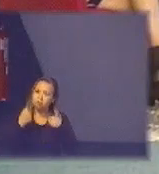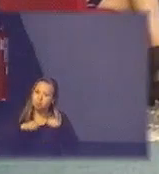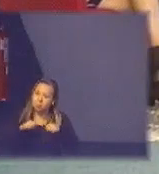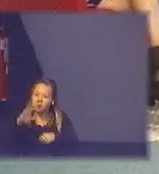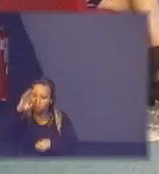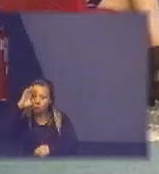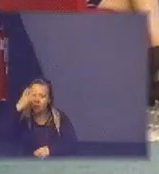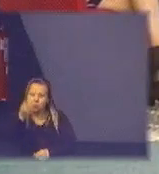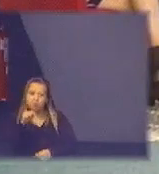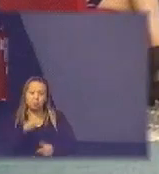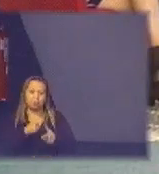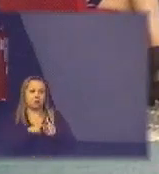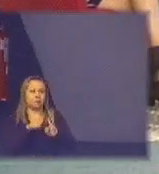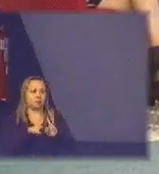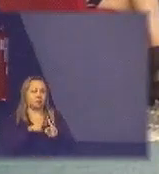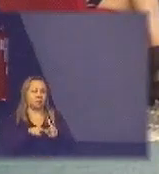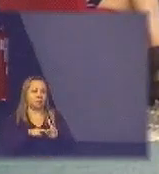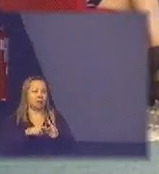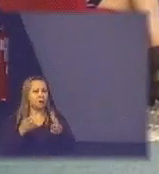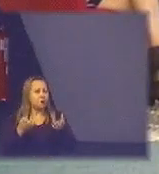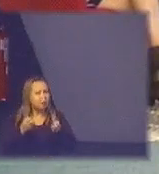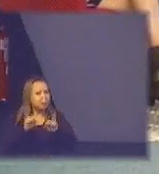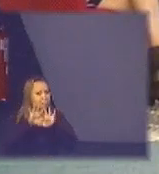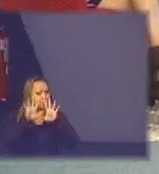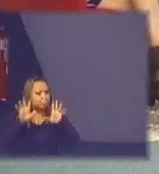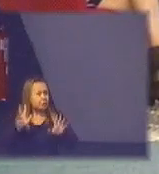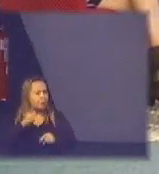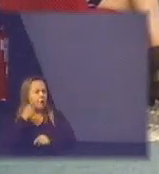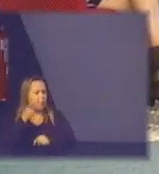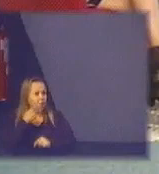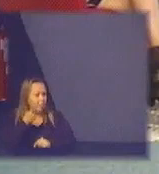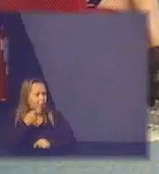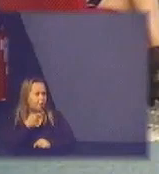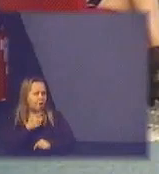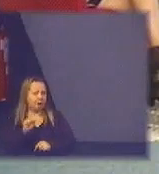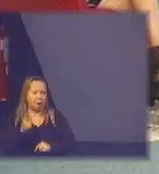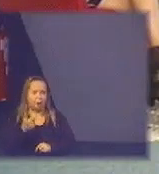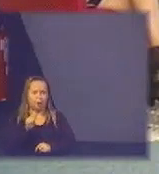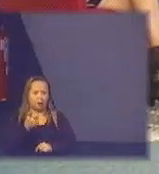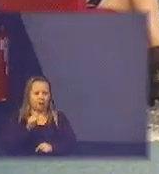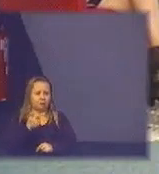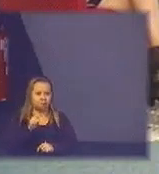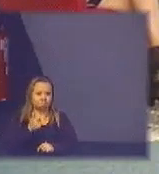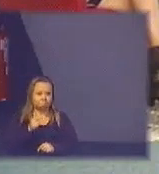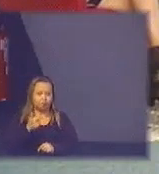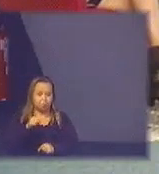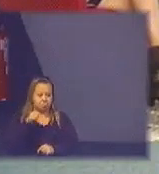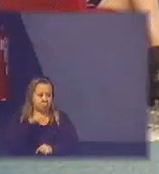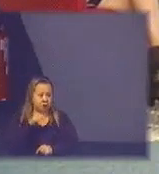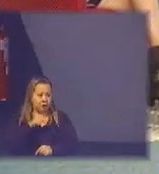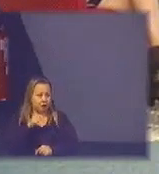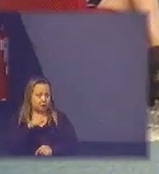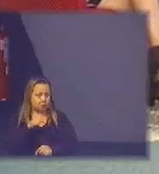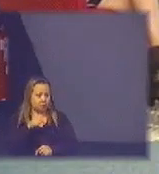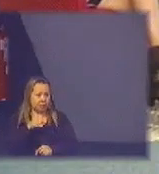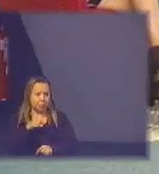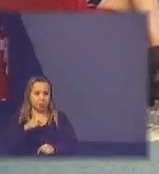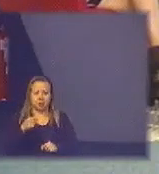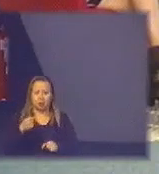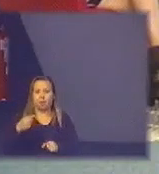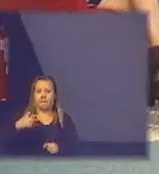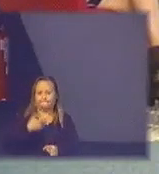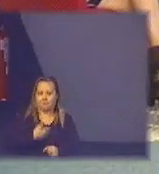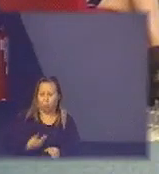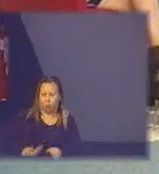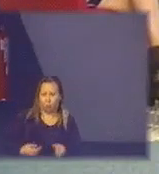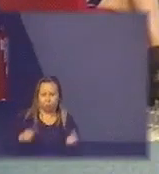então não tem eu também não quero deixar bem claro não quero botar aqui não tem polos aqui na mesa não tem é o público quanto o privado isso não é problema nem privado